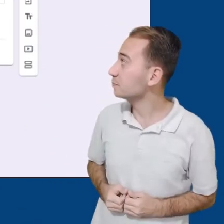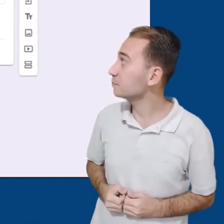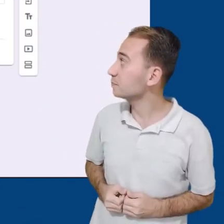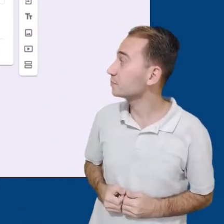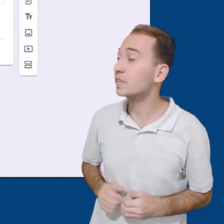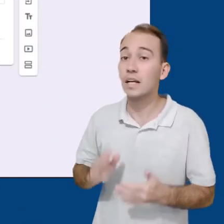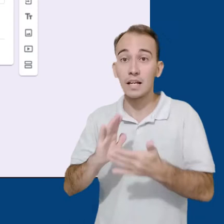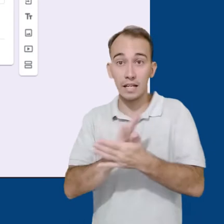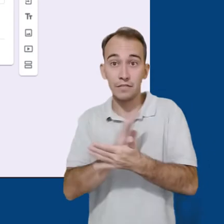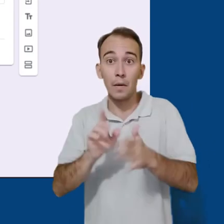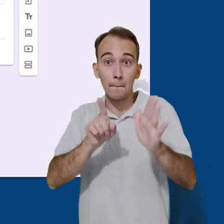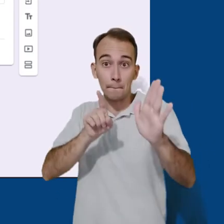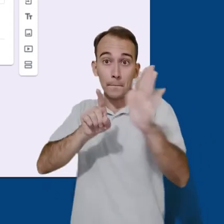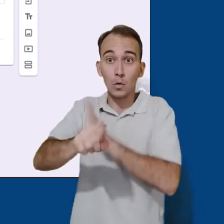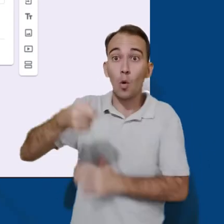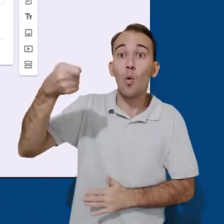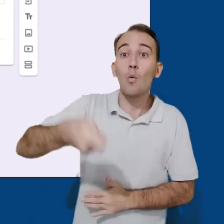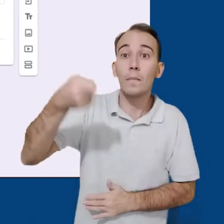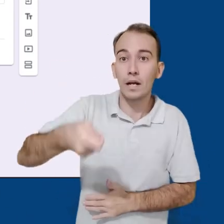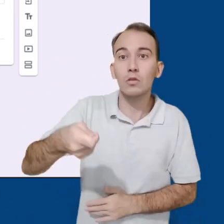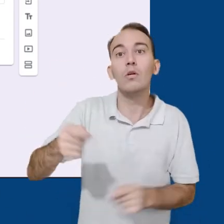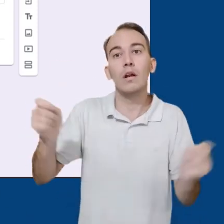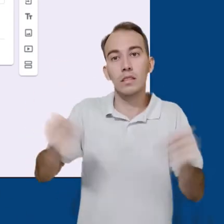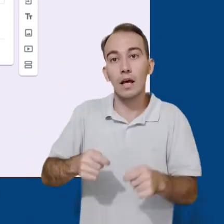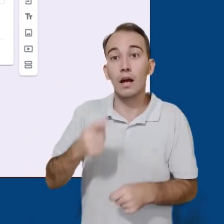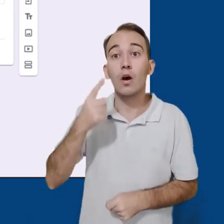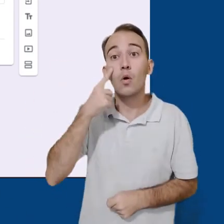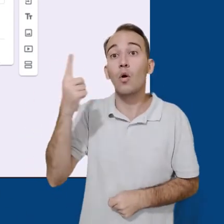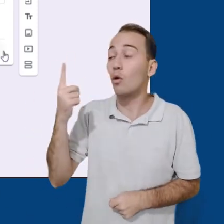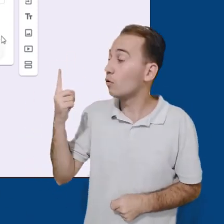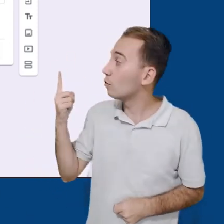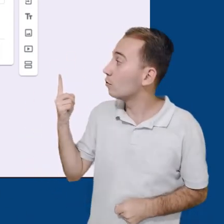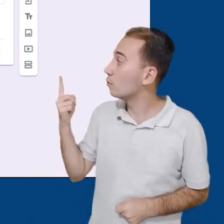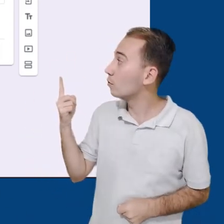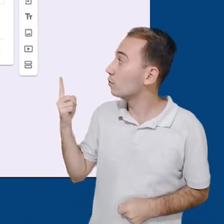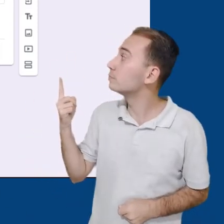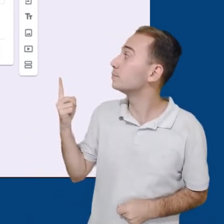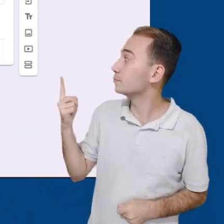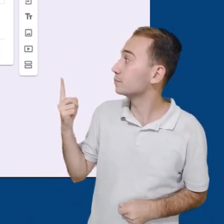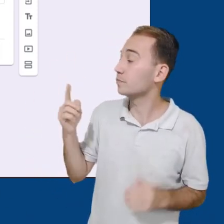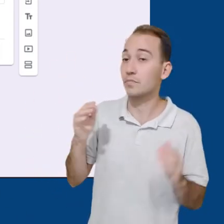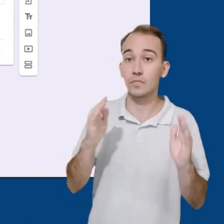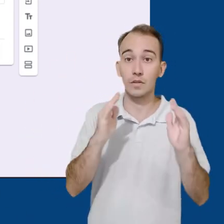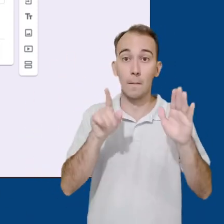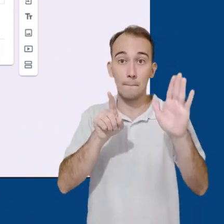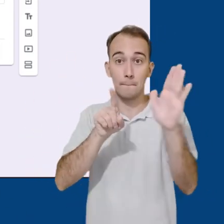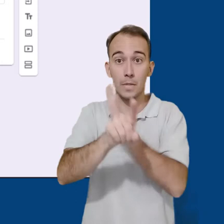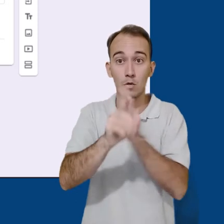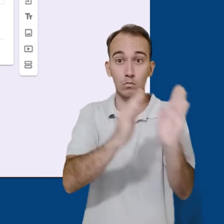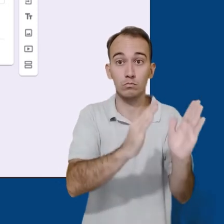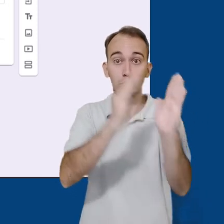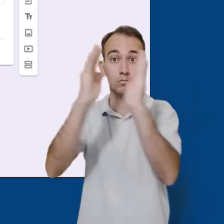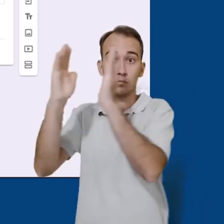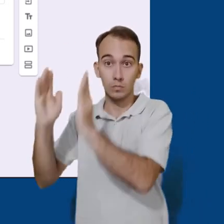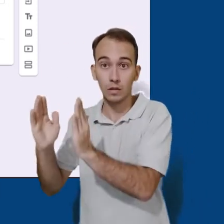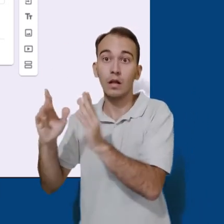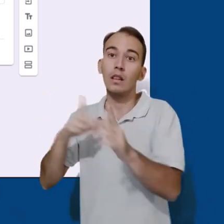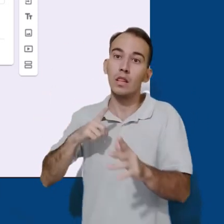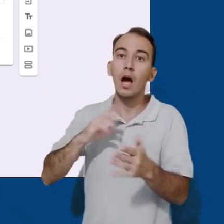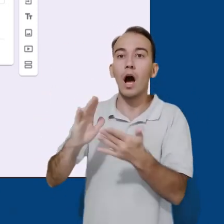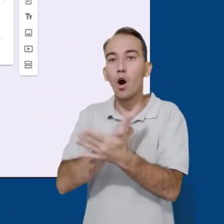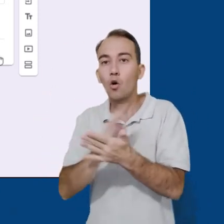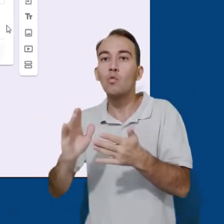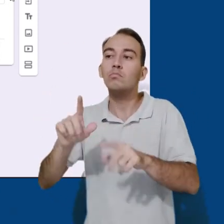Caso queira marcar uma pergunta como obrigatória a ser respondida, ative essa opção. Ao lado da caixa de